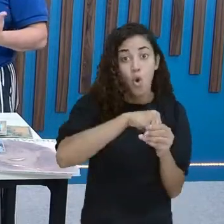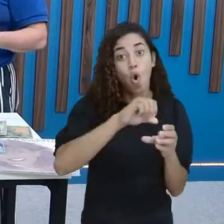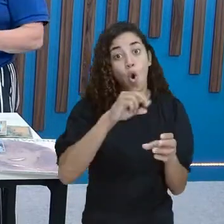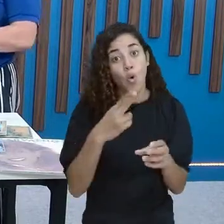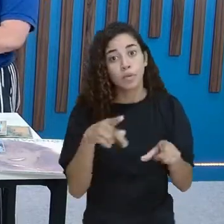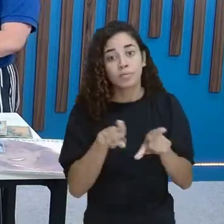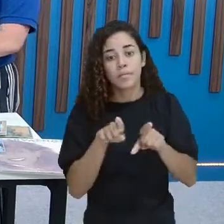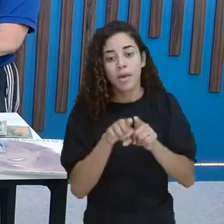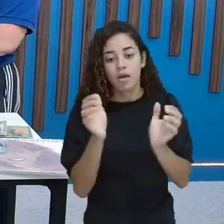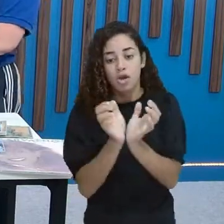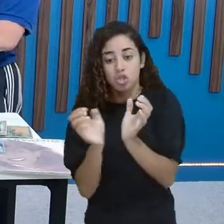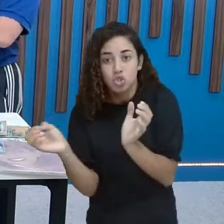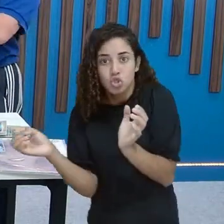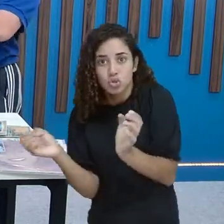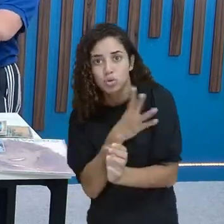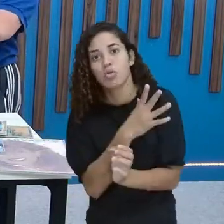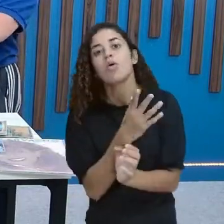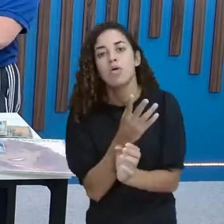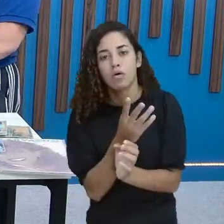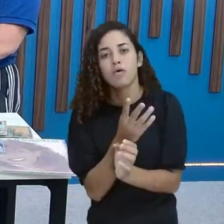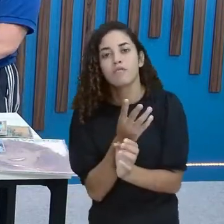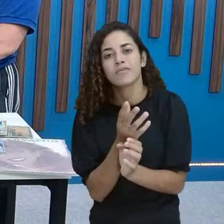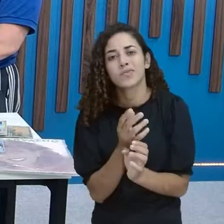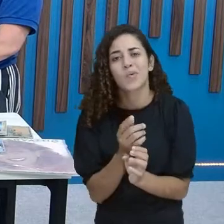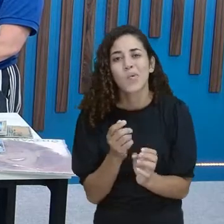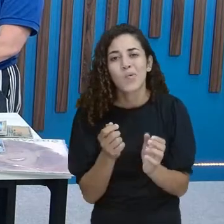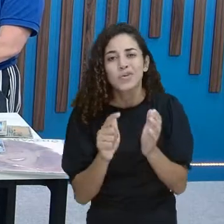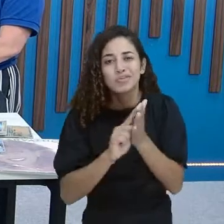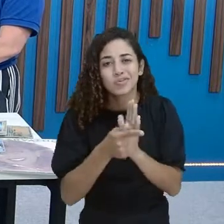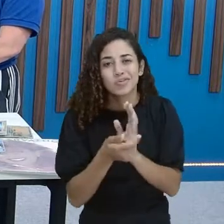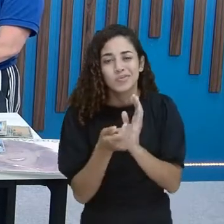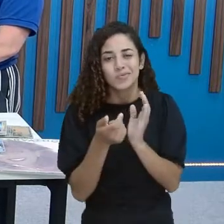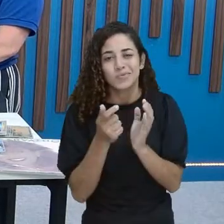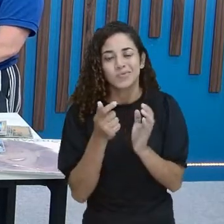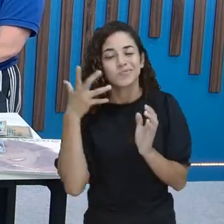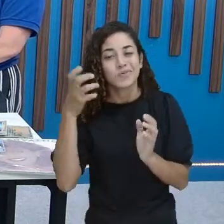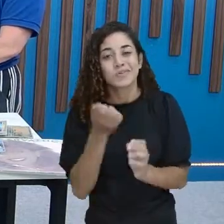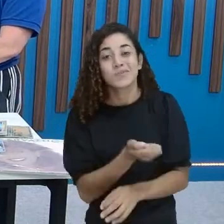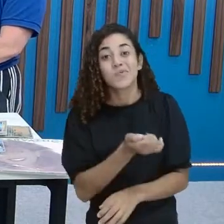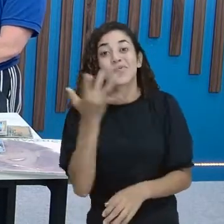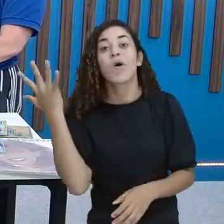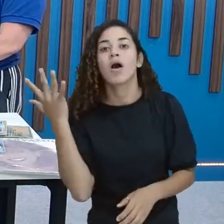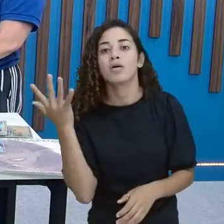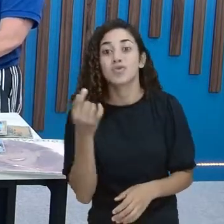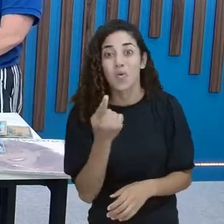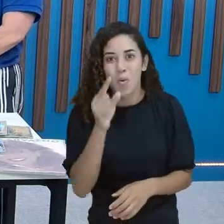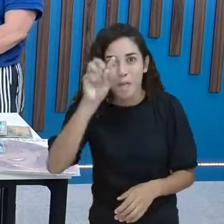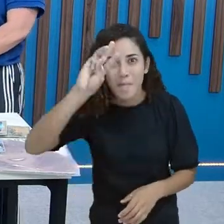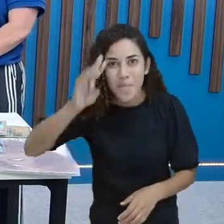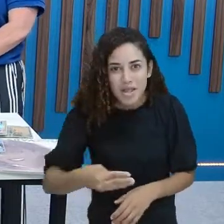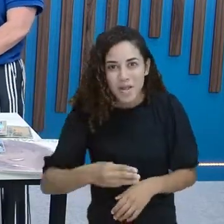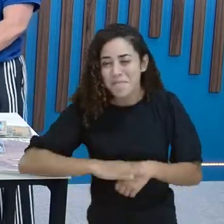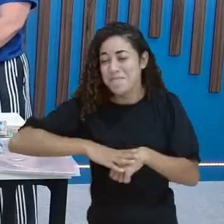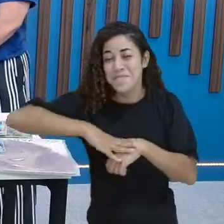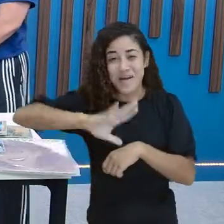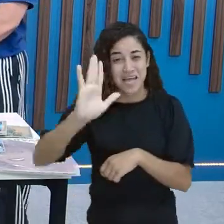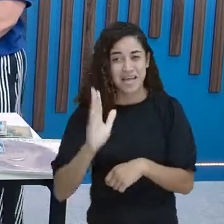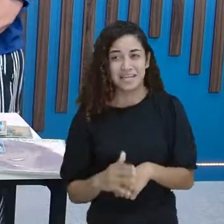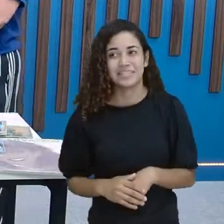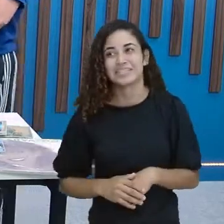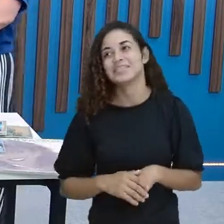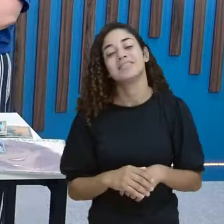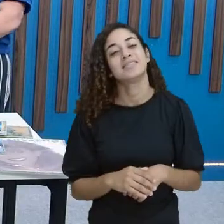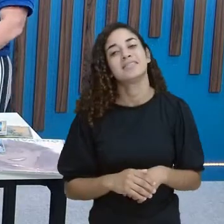Renomeando Surgindo Você tem ideia De quantos gêneros musicais Existem? Nenhuma Deve ser um milhão Ou mais Não, uma bem